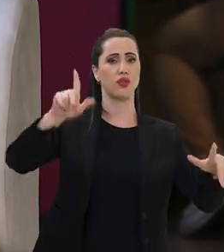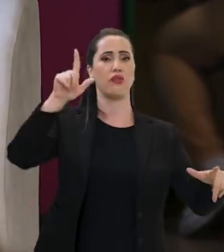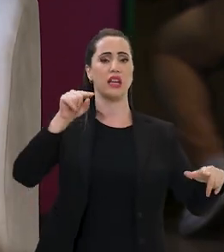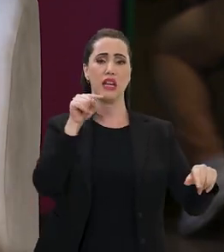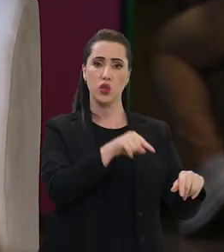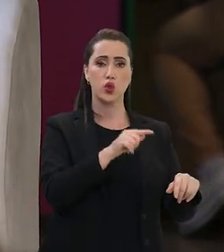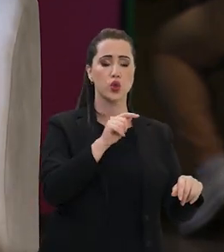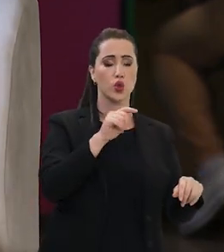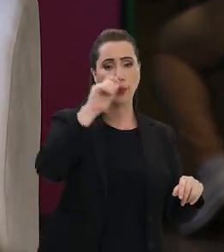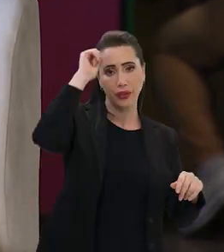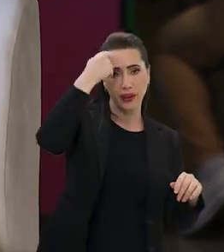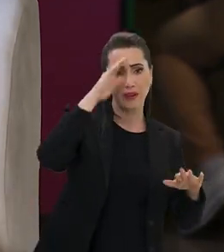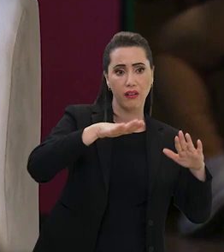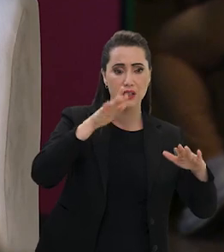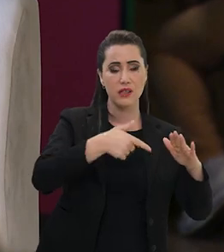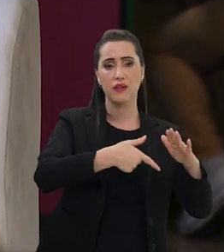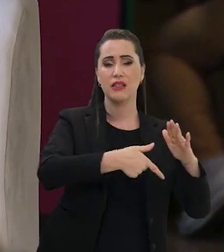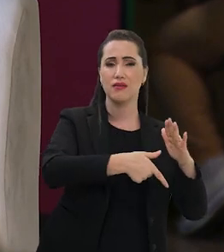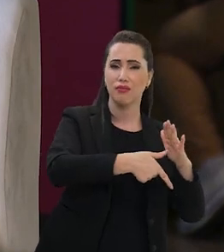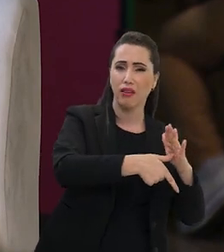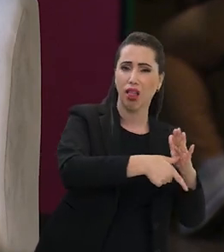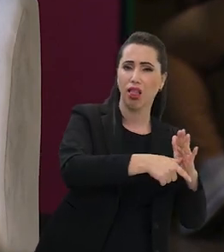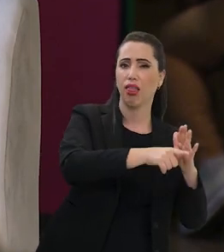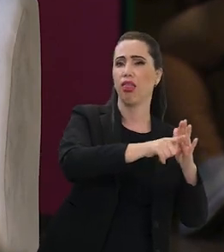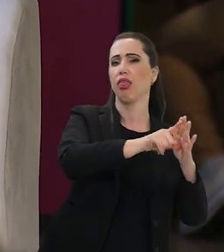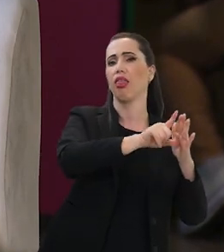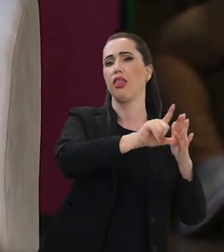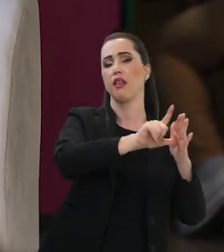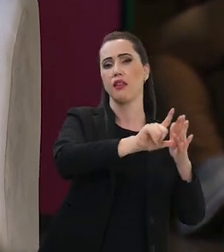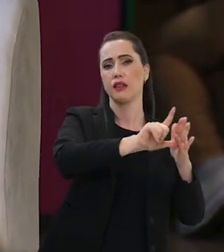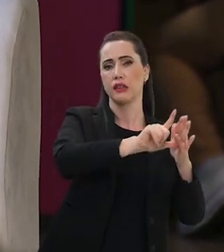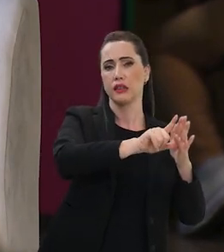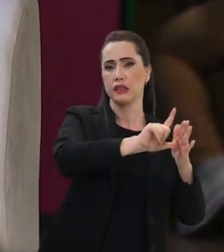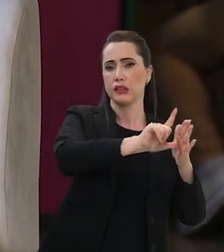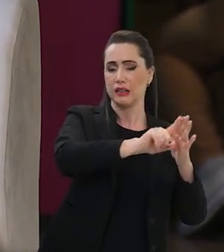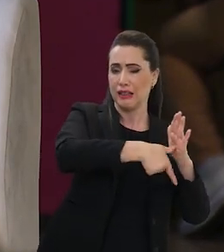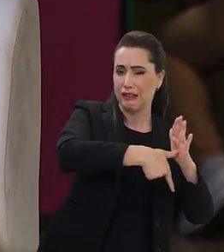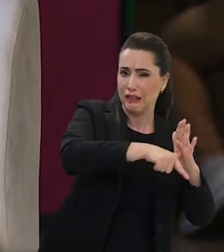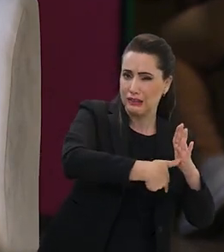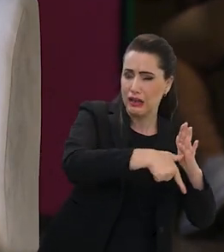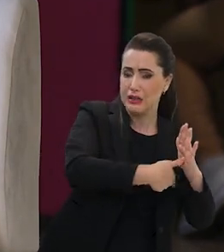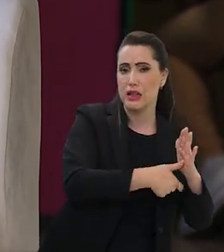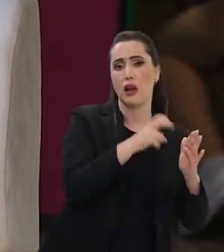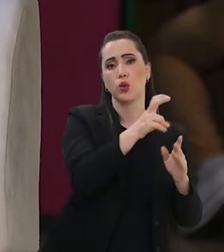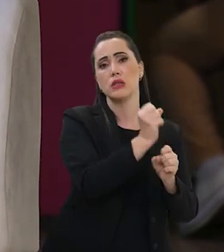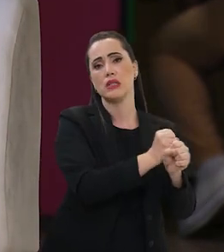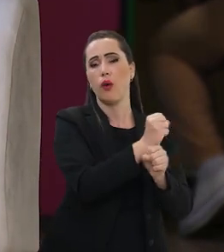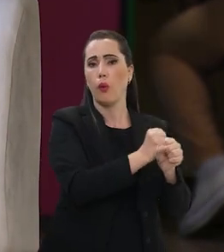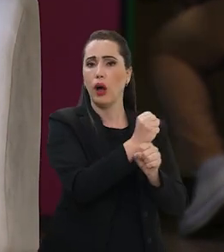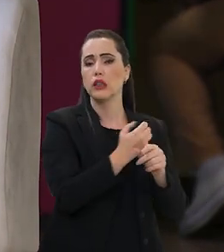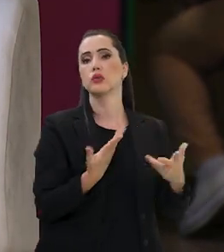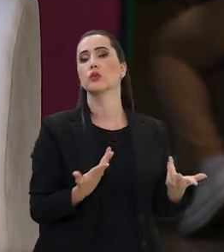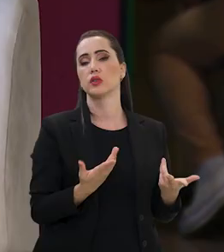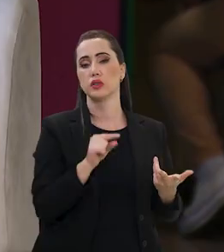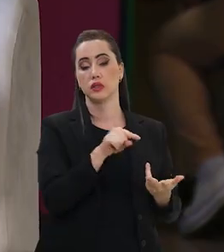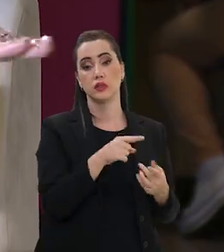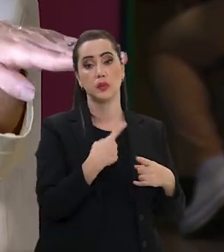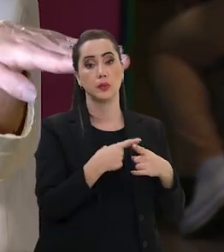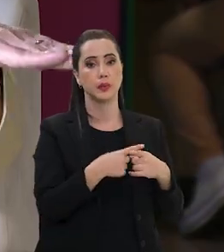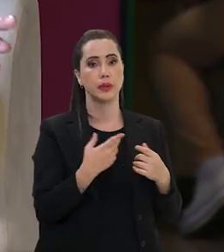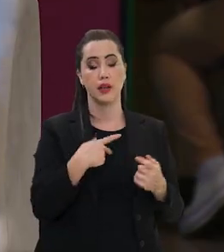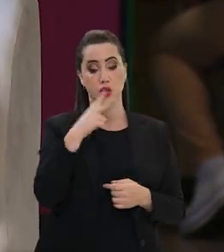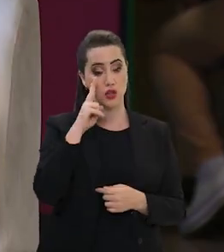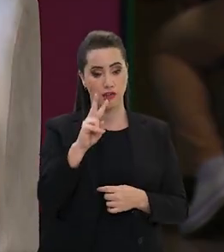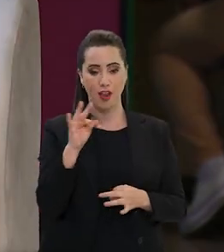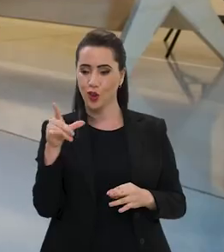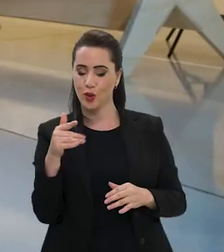forma você tem um olhar diferenciado para alguns grupos que ao longo do tempo no Brasil foram tratados como todo